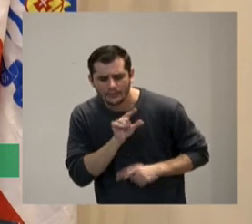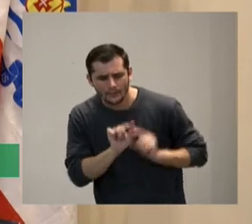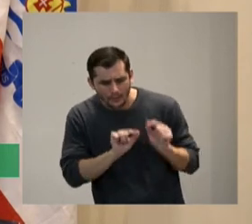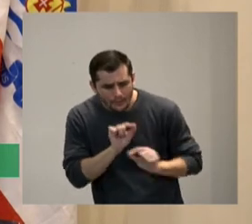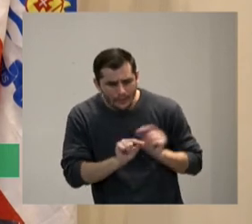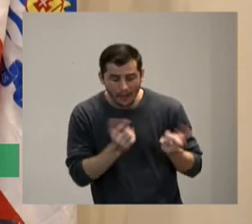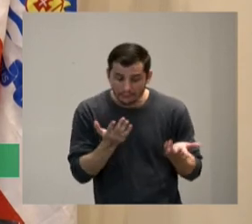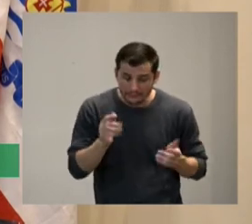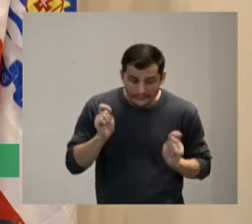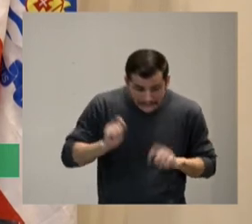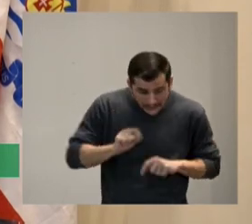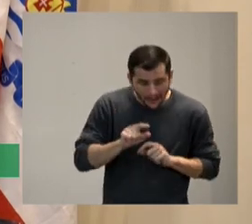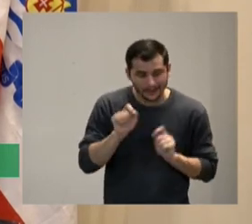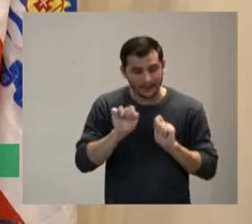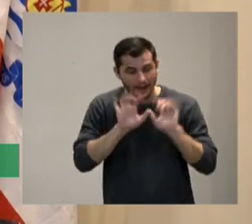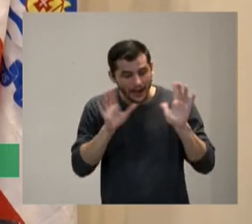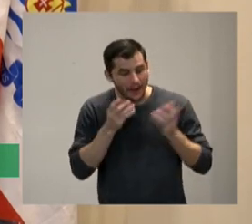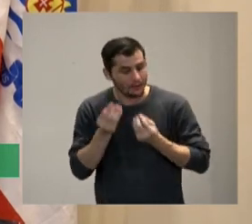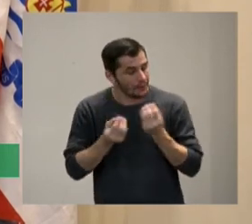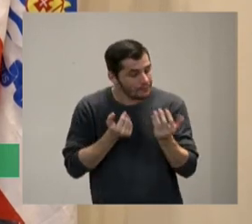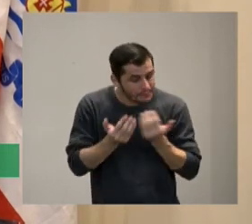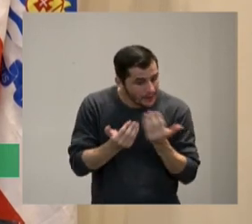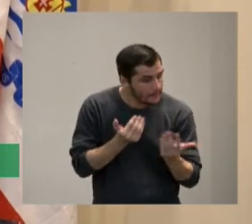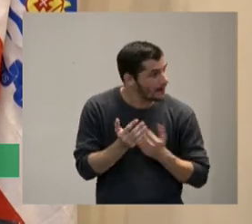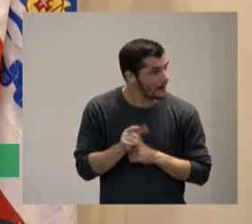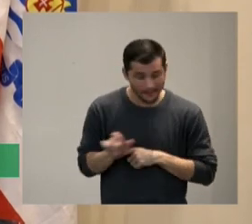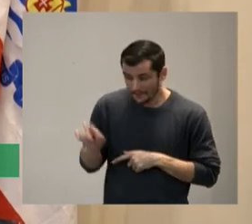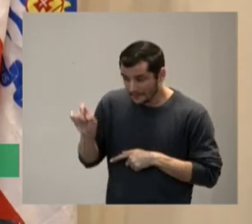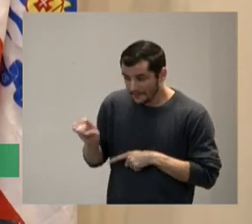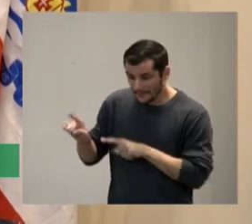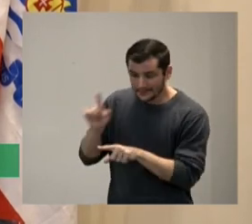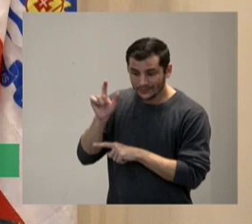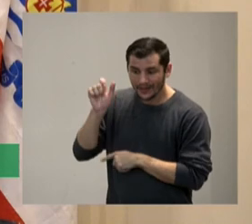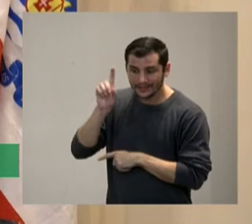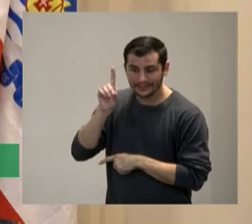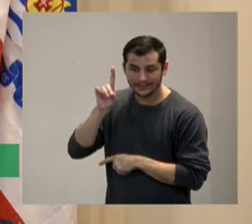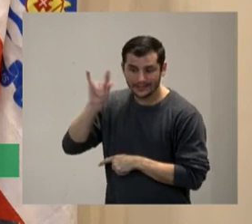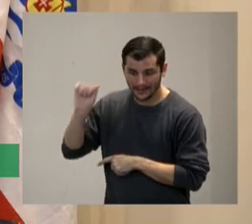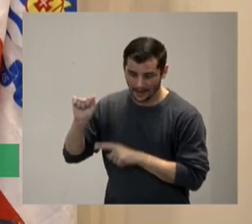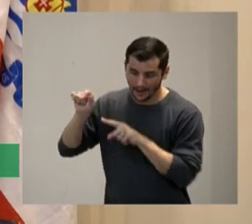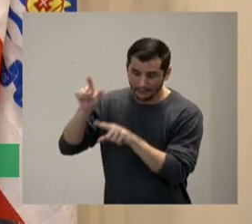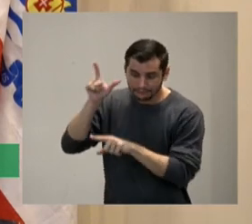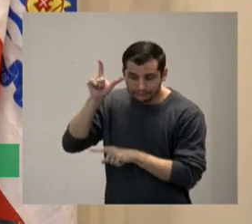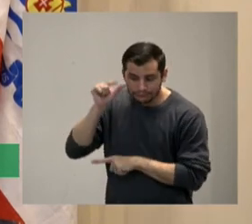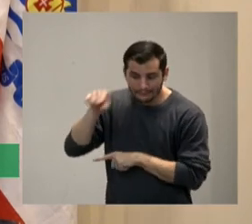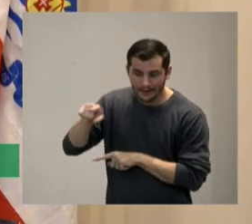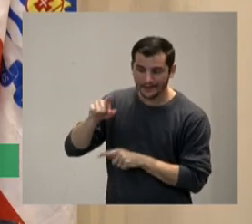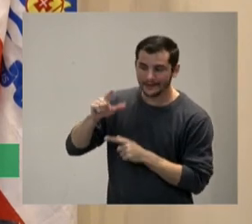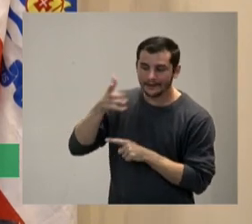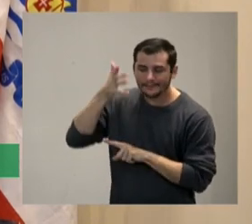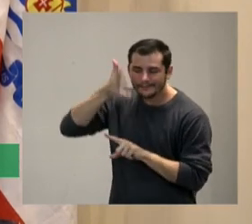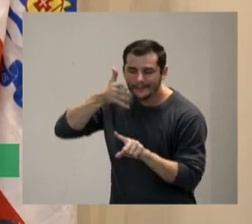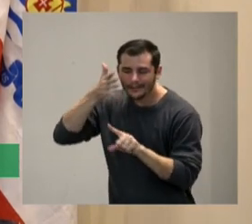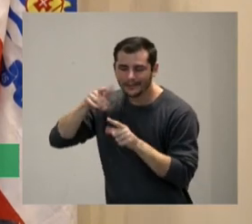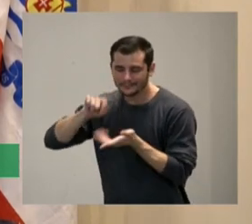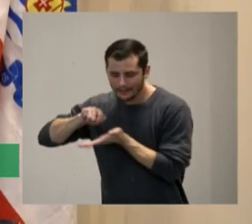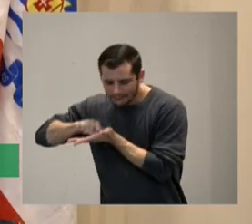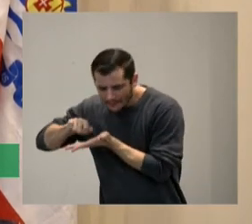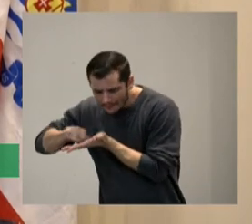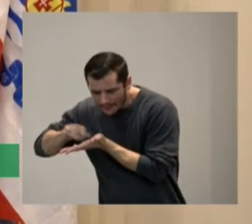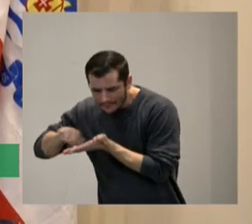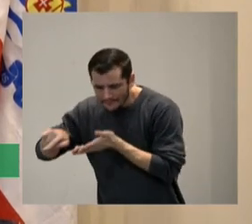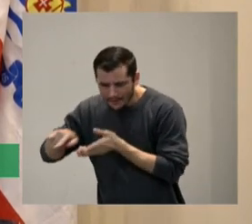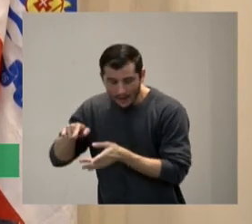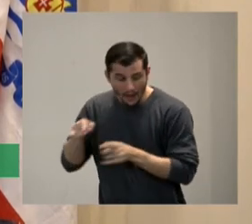que o rapaz ele ele é deficiente auditivo e ele estava dando uma palestra e ele escrevia e aí chegou no final